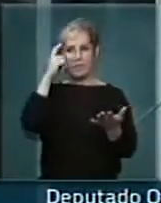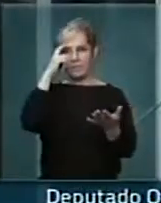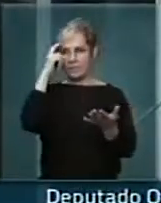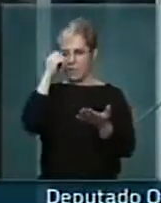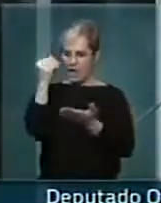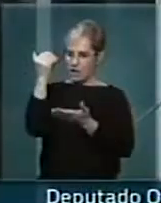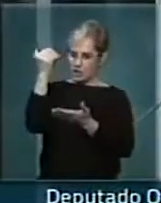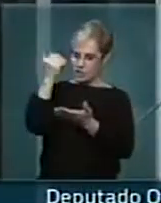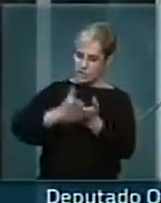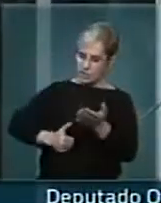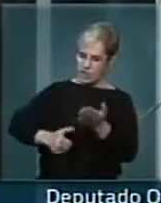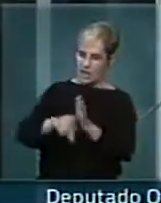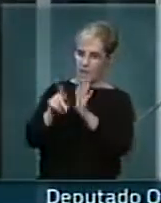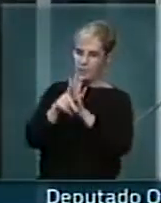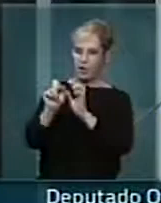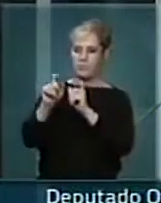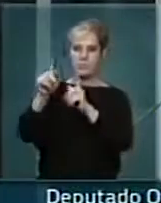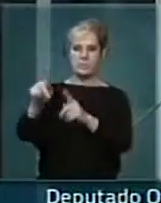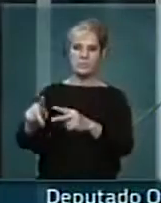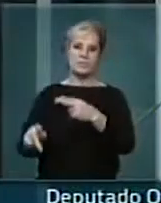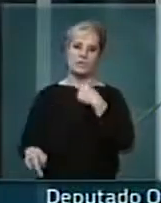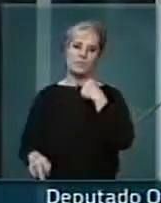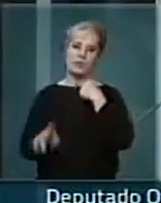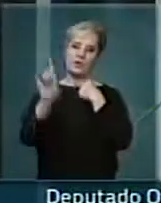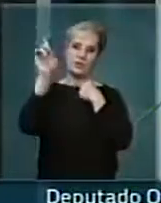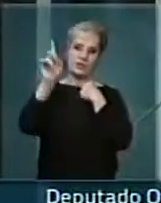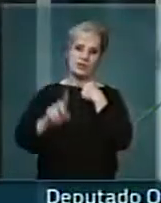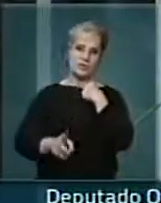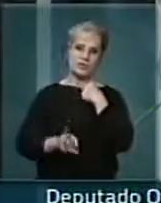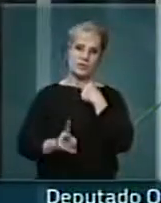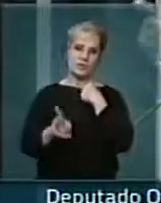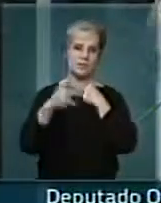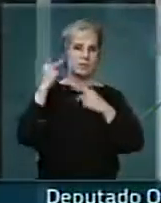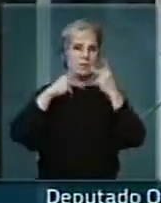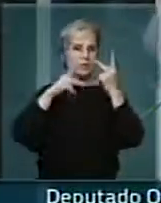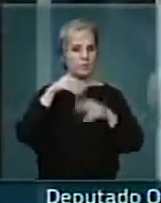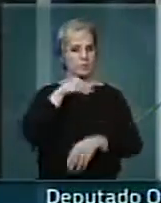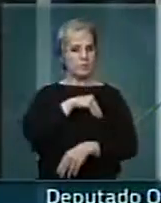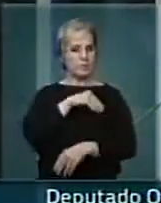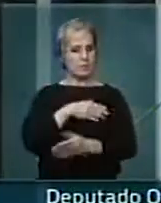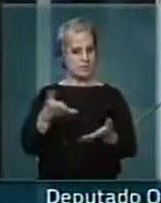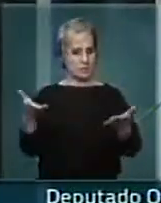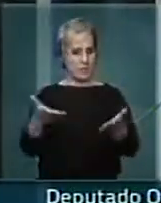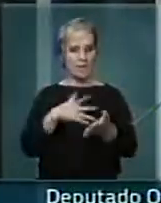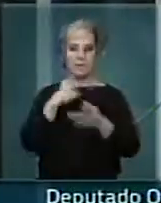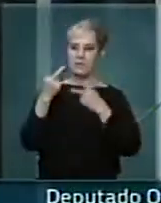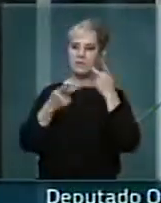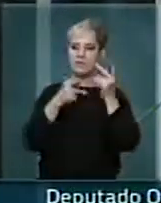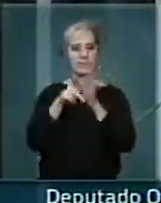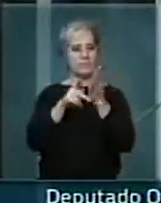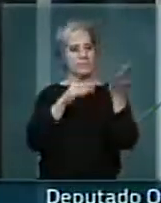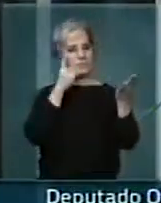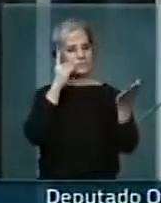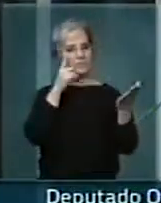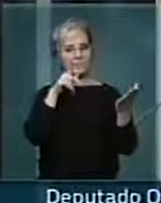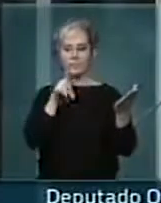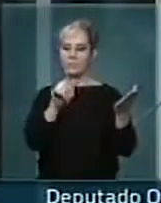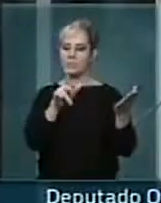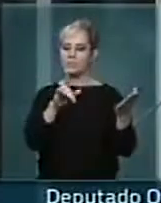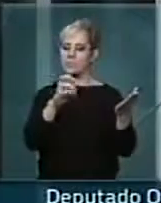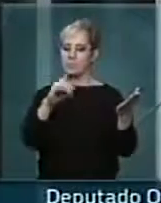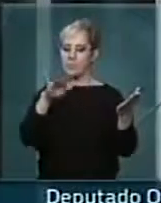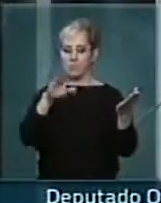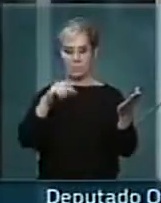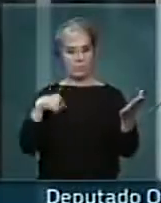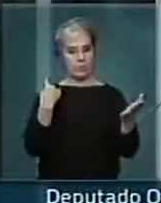suprimir ou extrair dos aposentados os seus direitos. A política salarial aqui, preconizada pelo deputado Paulinho, terá de